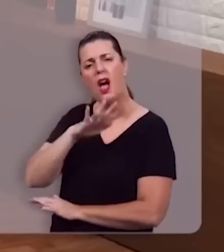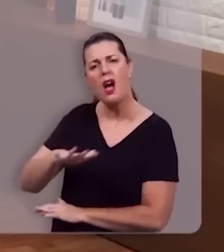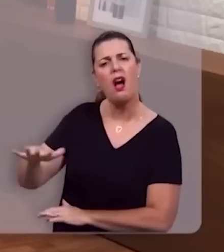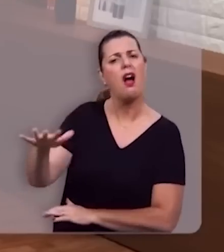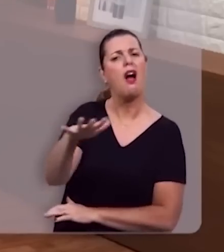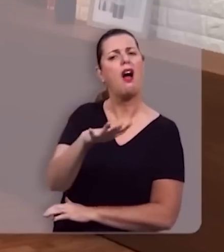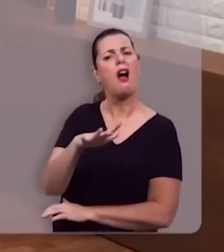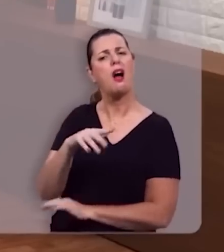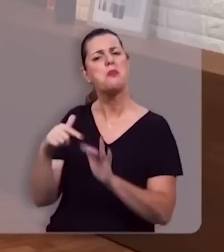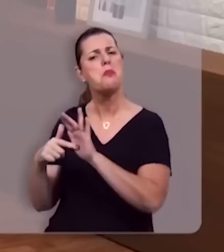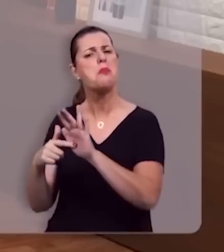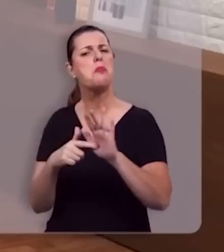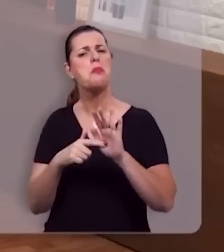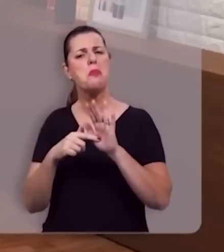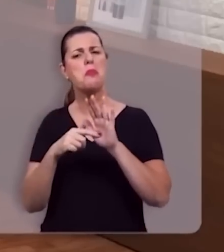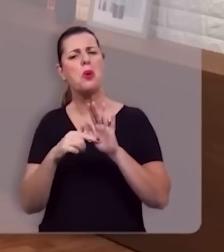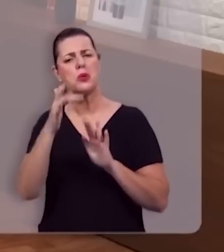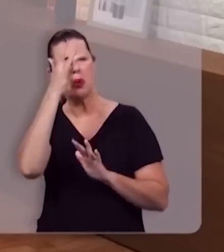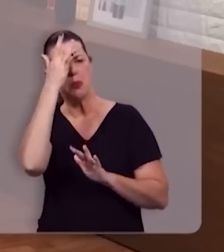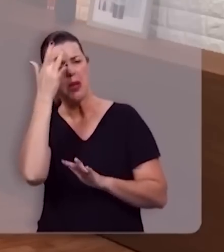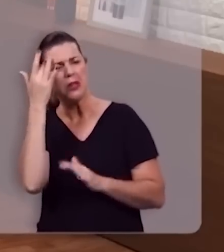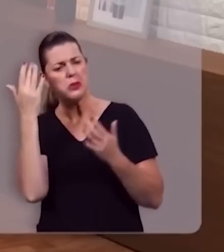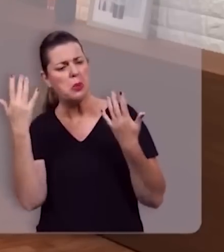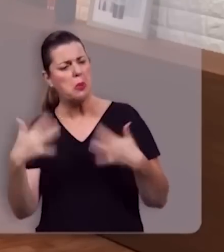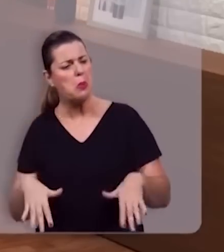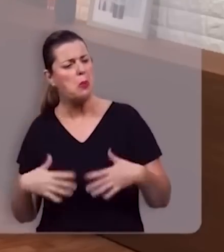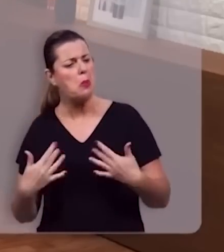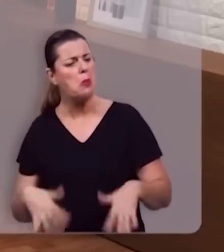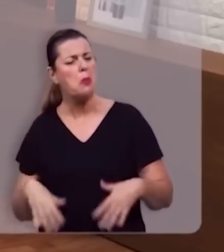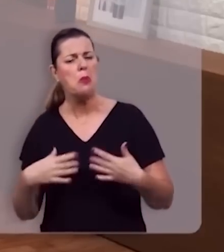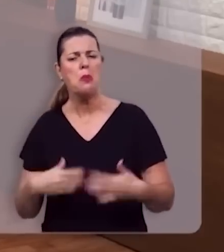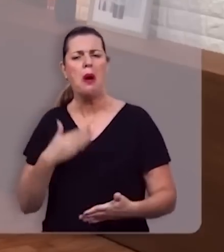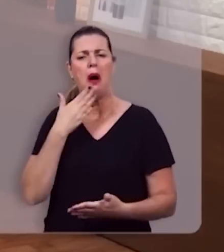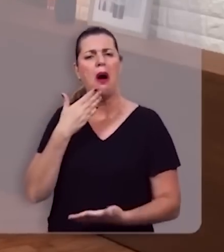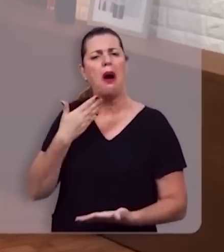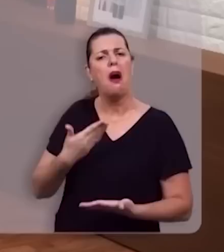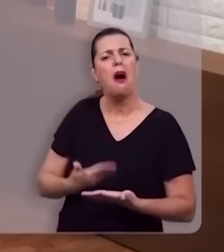que trouxe horror aos olhos das nações, perplexidade, temor,